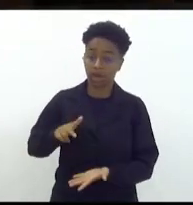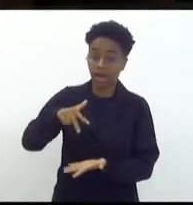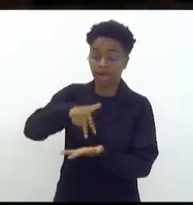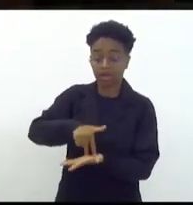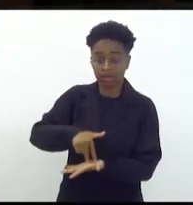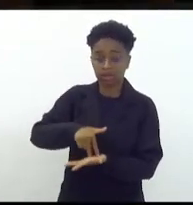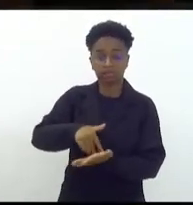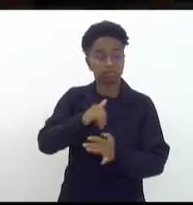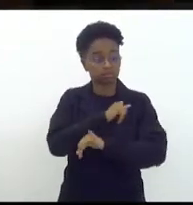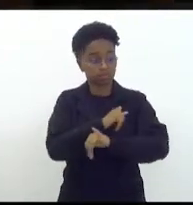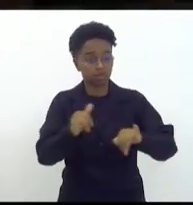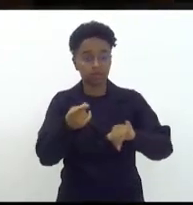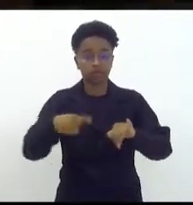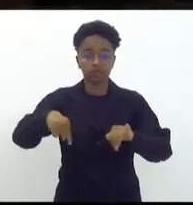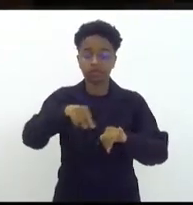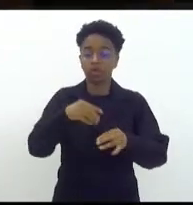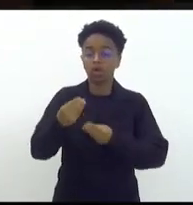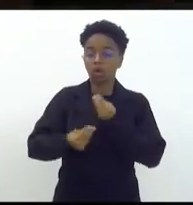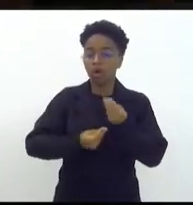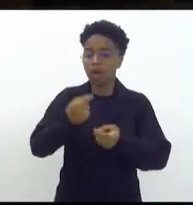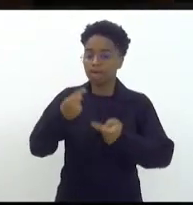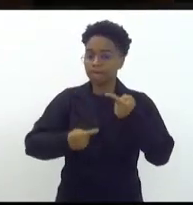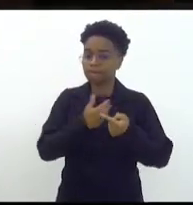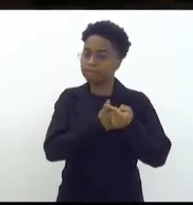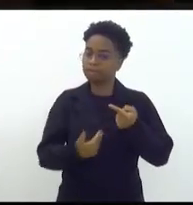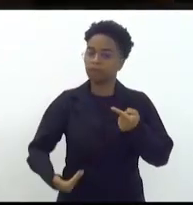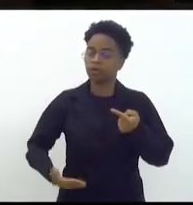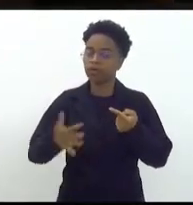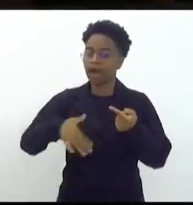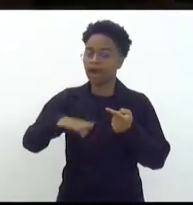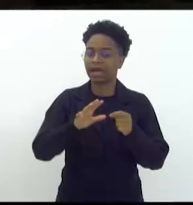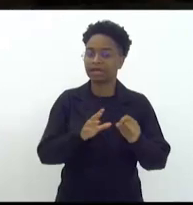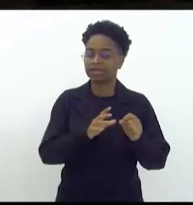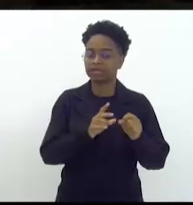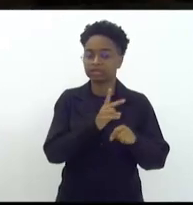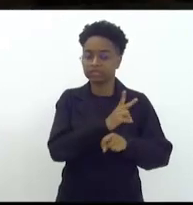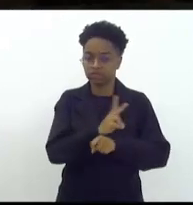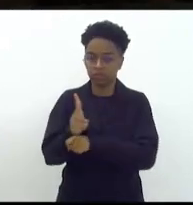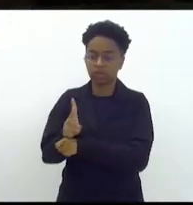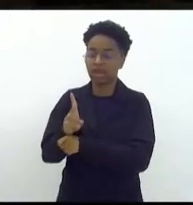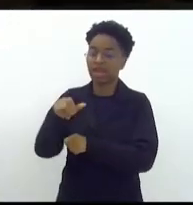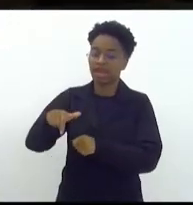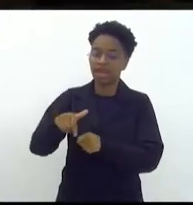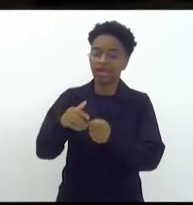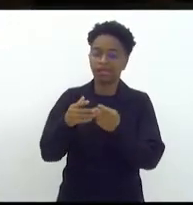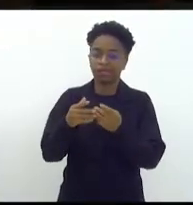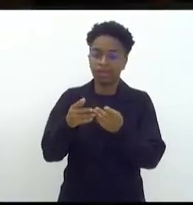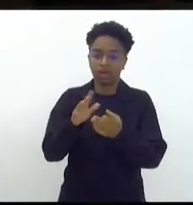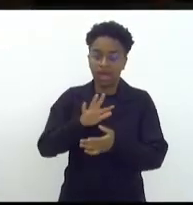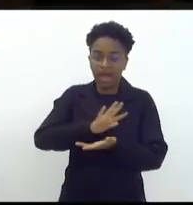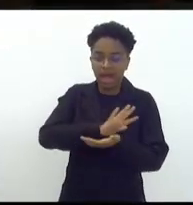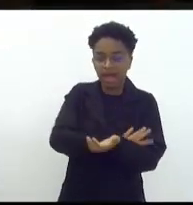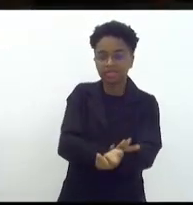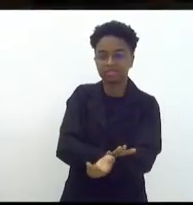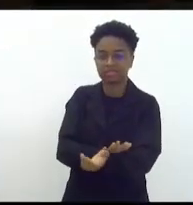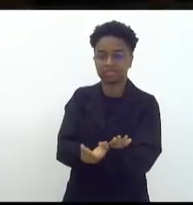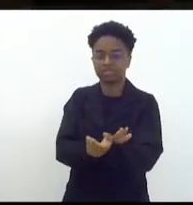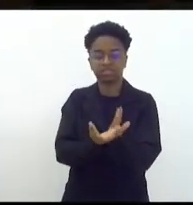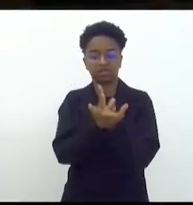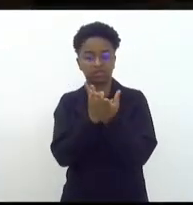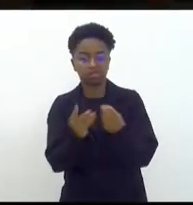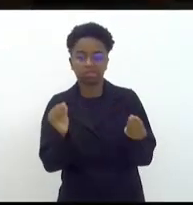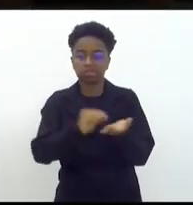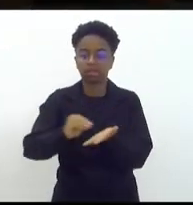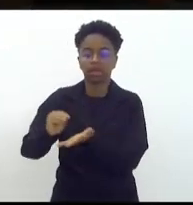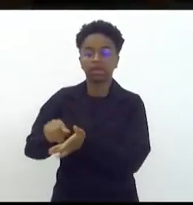para dizer o quanto que a política pública de segurança é nefasta é racista e coloca um